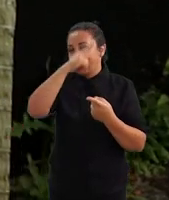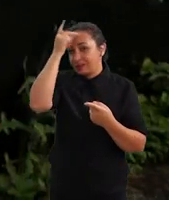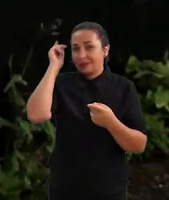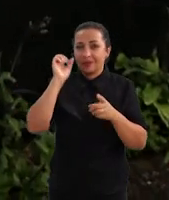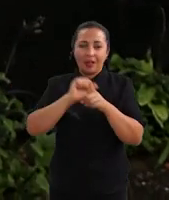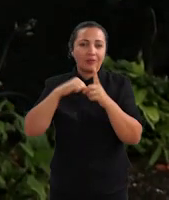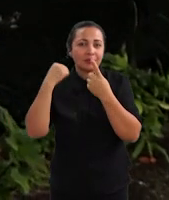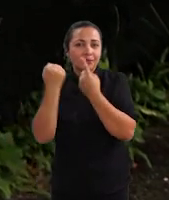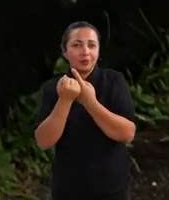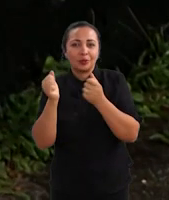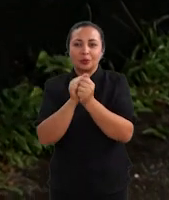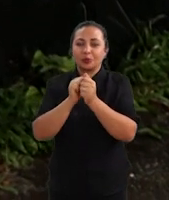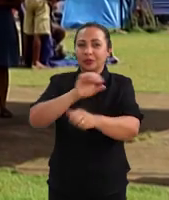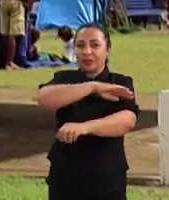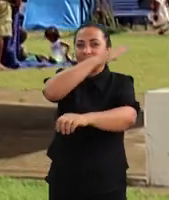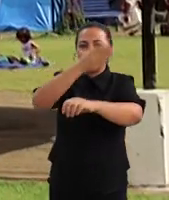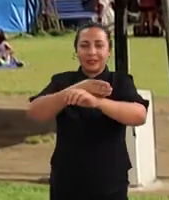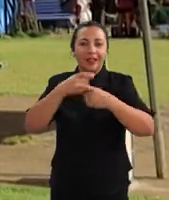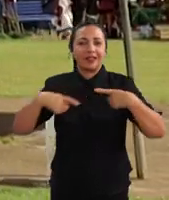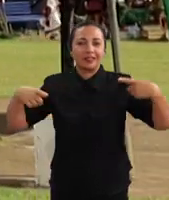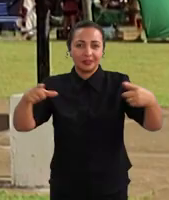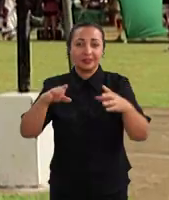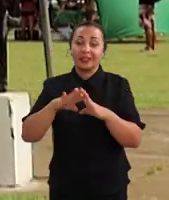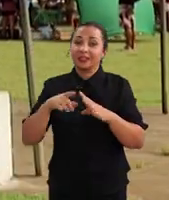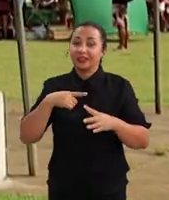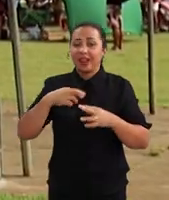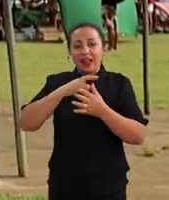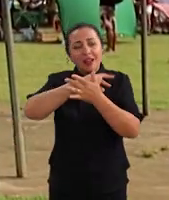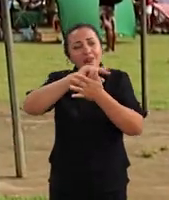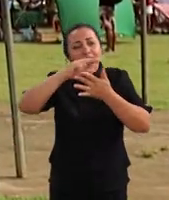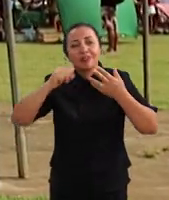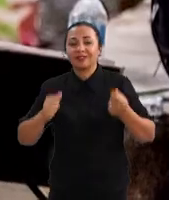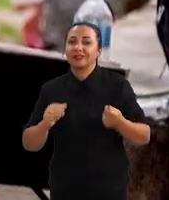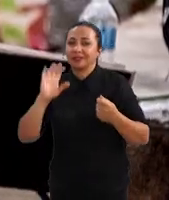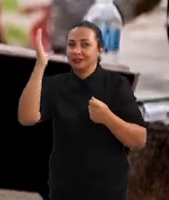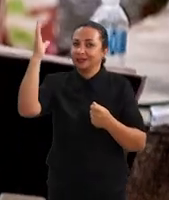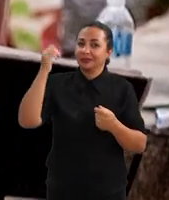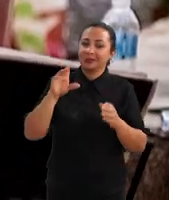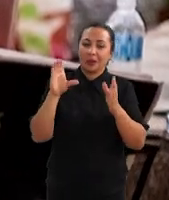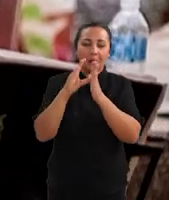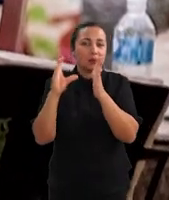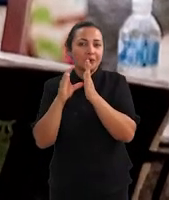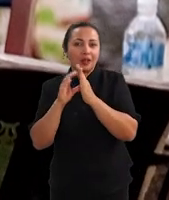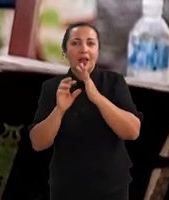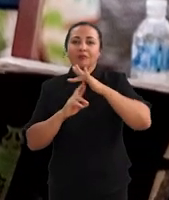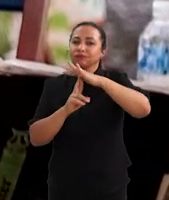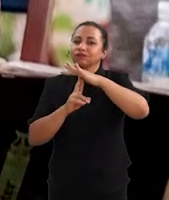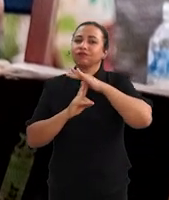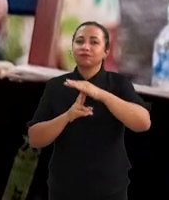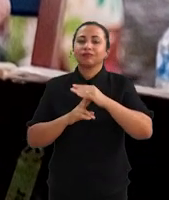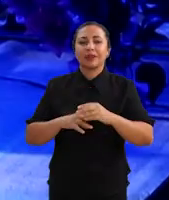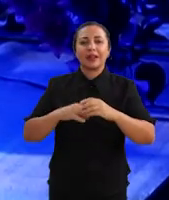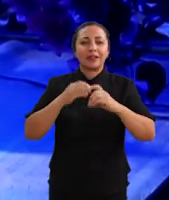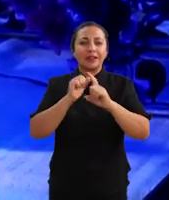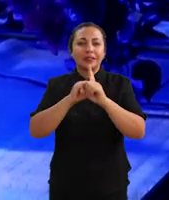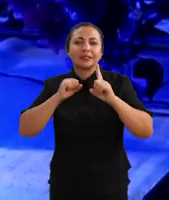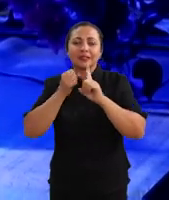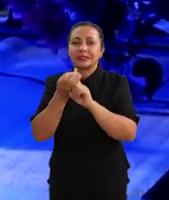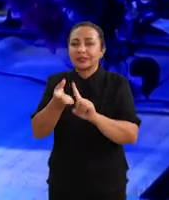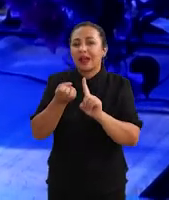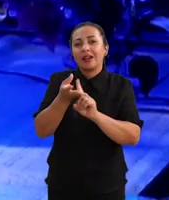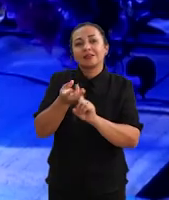associarem a baleia de um barto à região de Serra Grande. E em vários eventos, como as comunidades, feiras, saraus, a gente levar esse